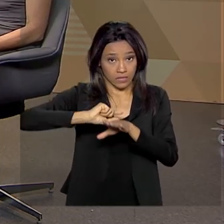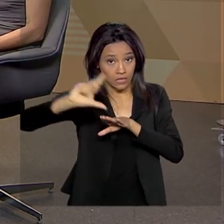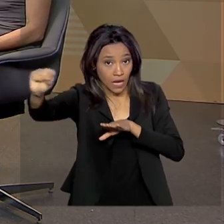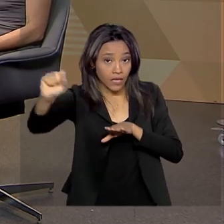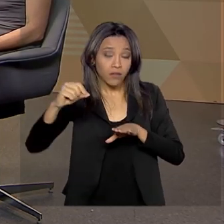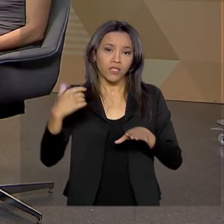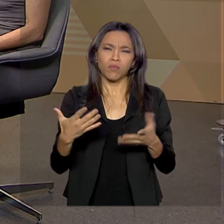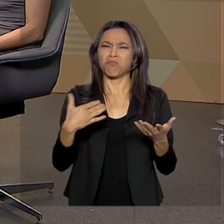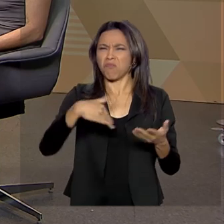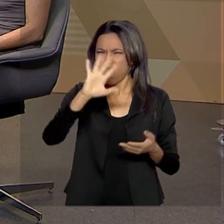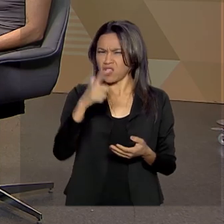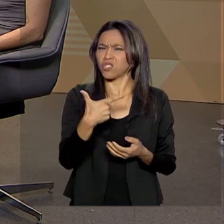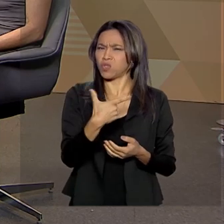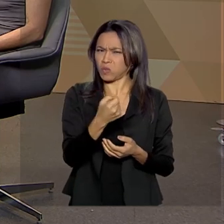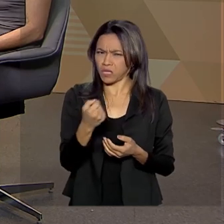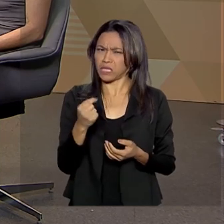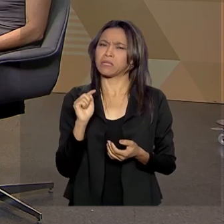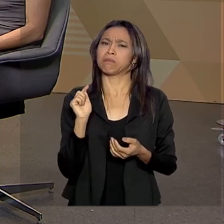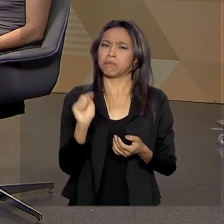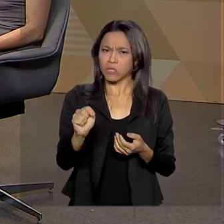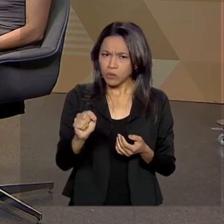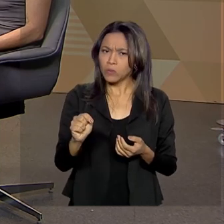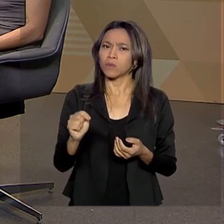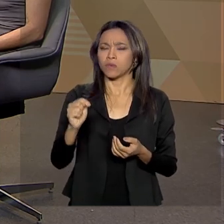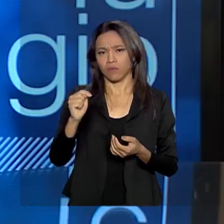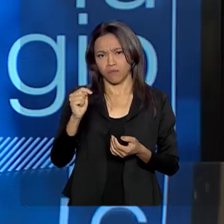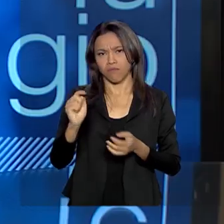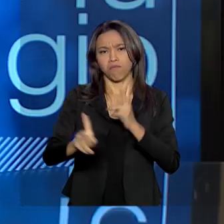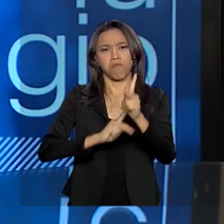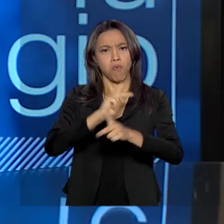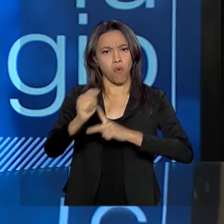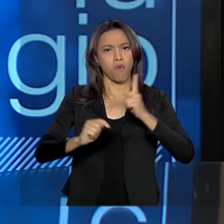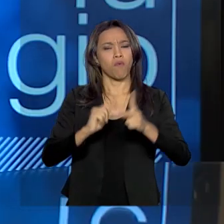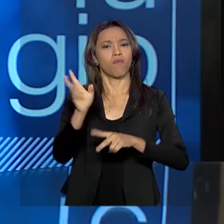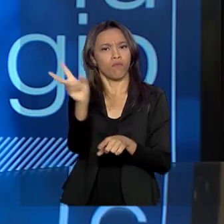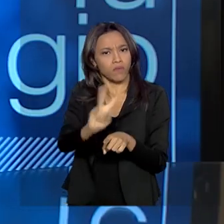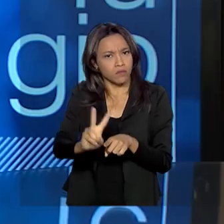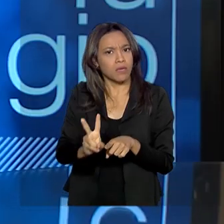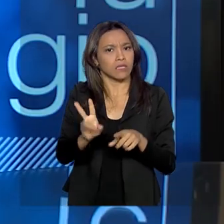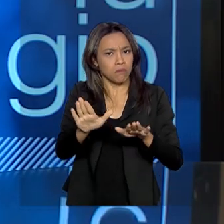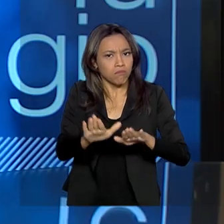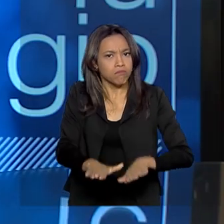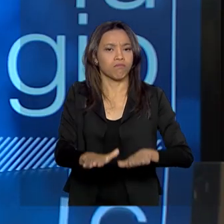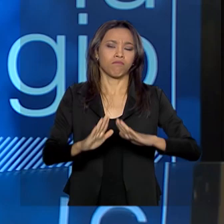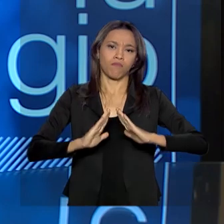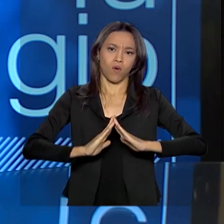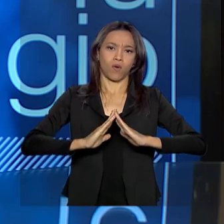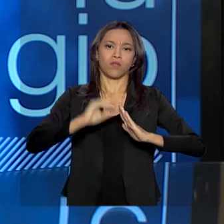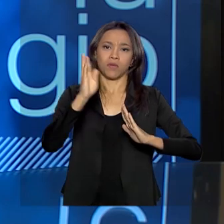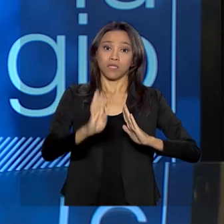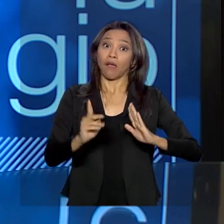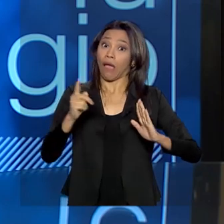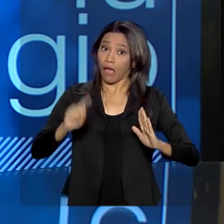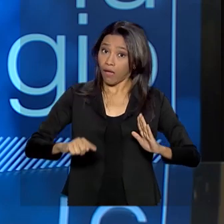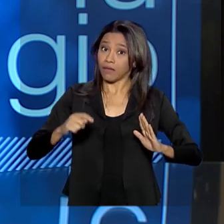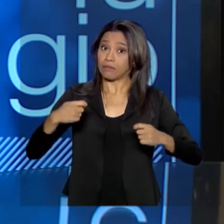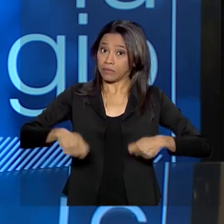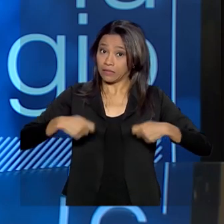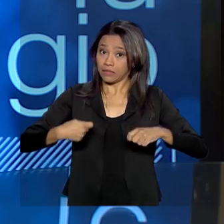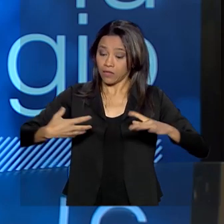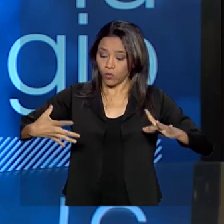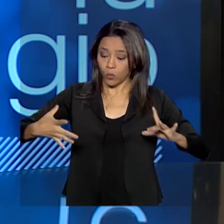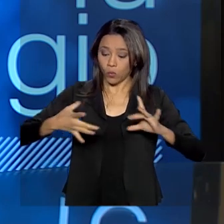no país, mais de 200 mil venezuelanos. Quer dizer, é uma questão que realmente demanda essa união do governo,